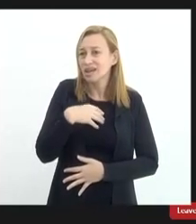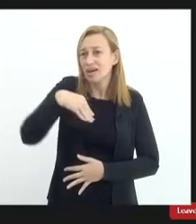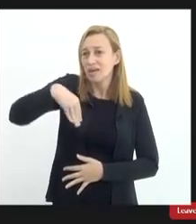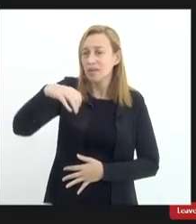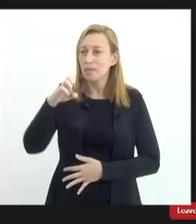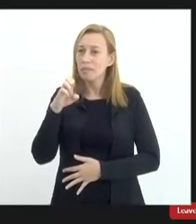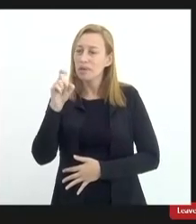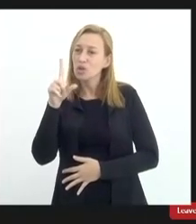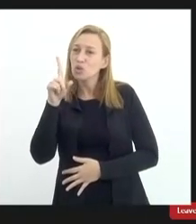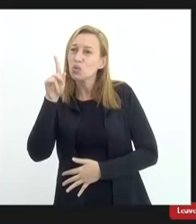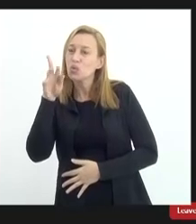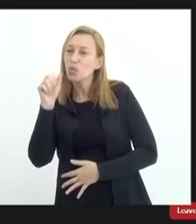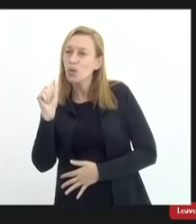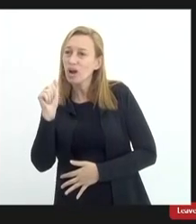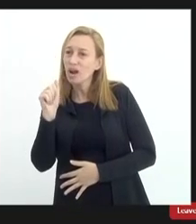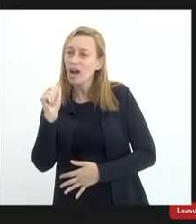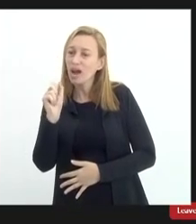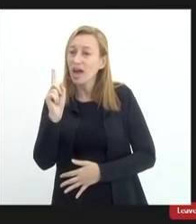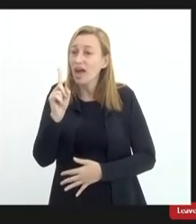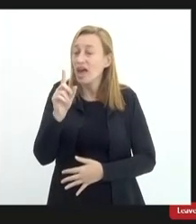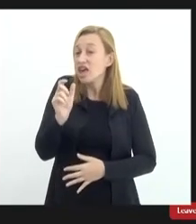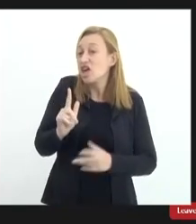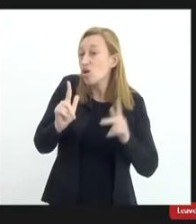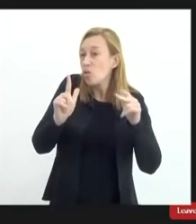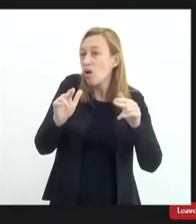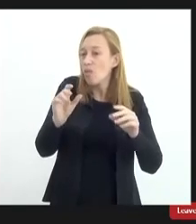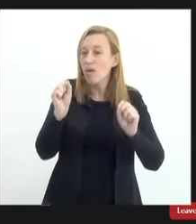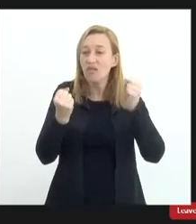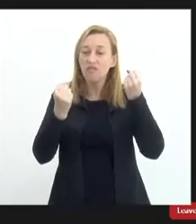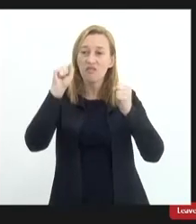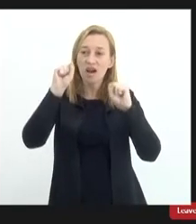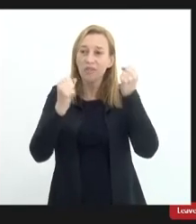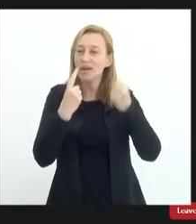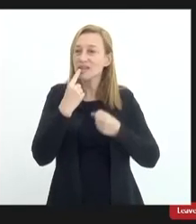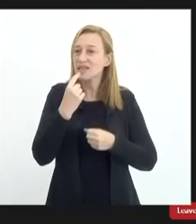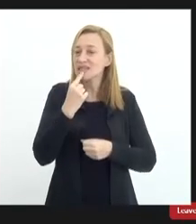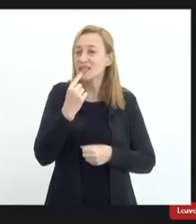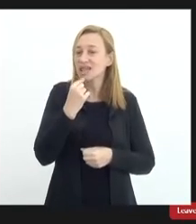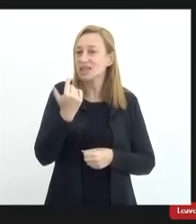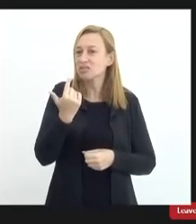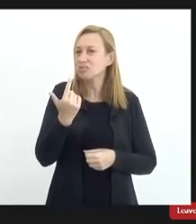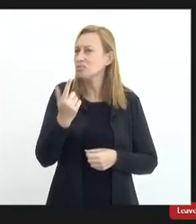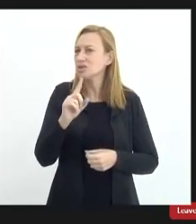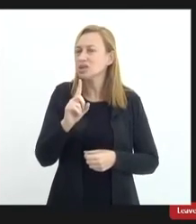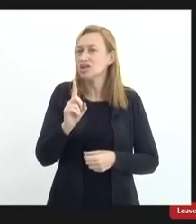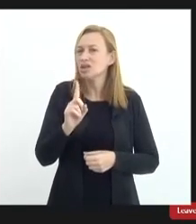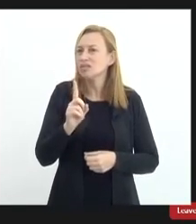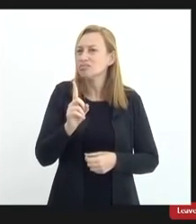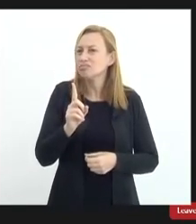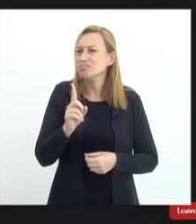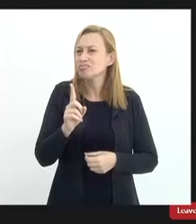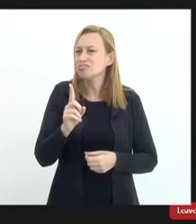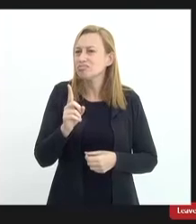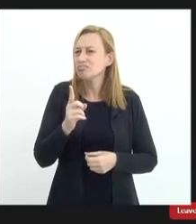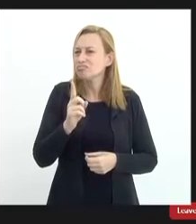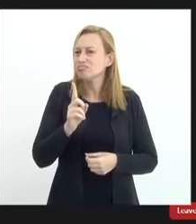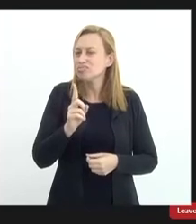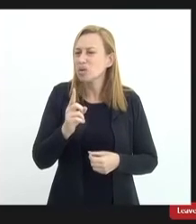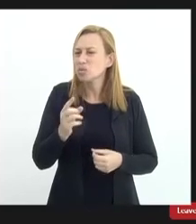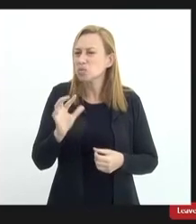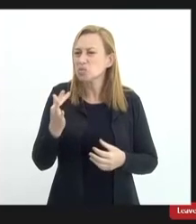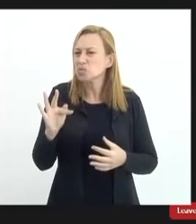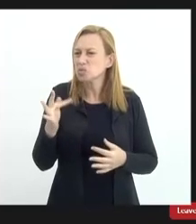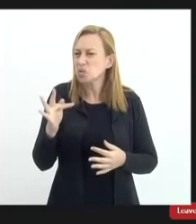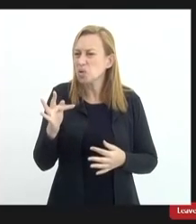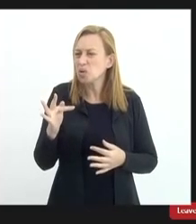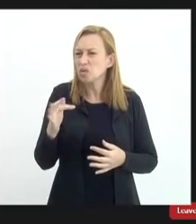fábrica de sangue e que não dói doar não dói doar é só ir lá tira o sangue e se apresenta